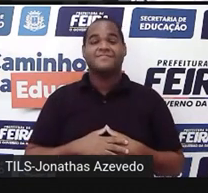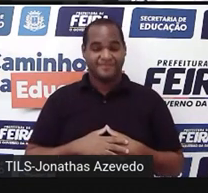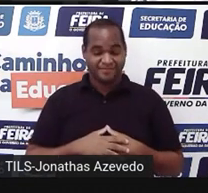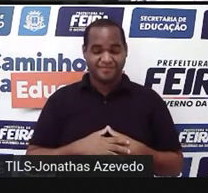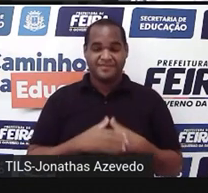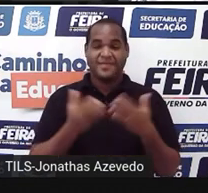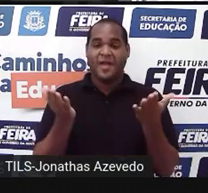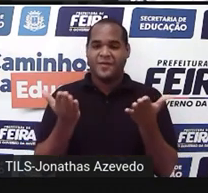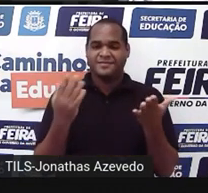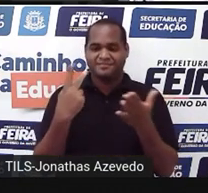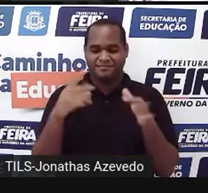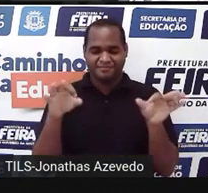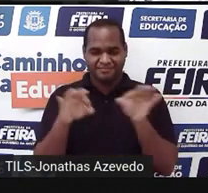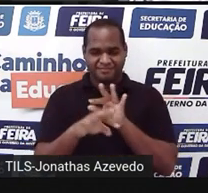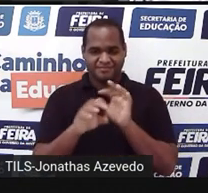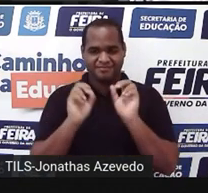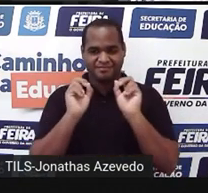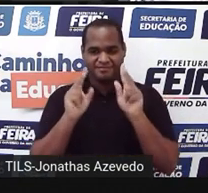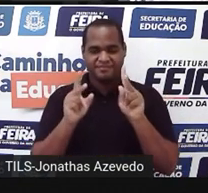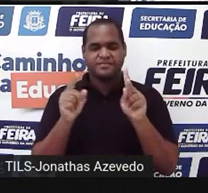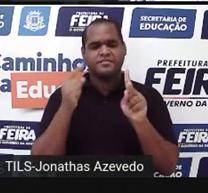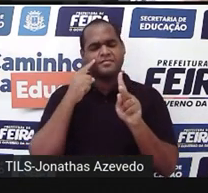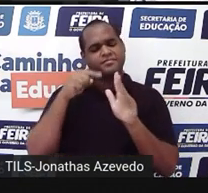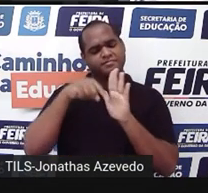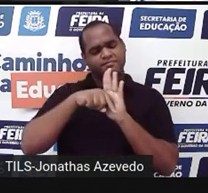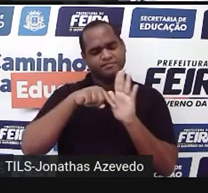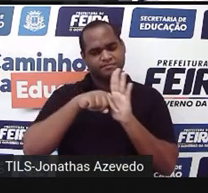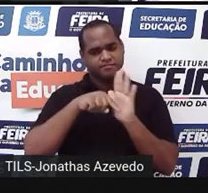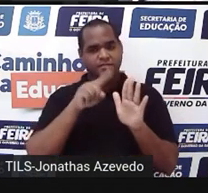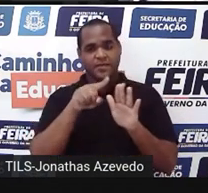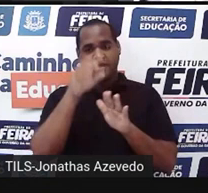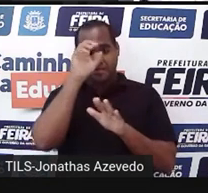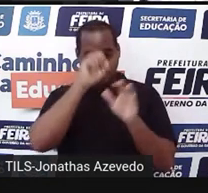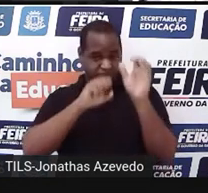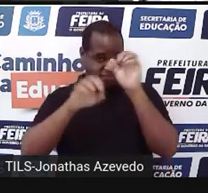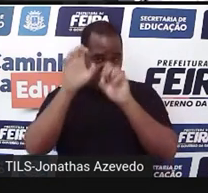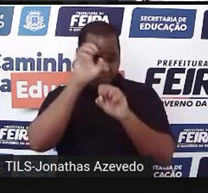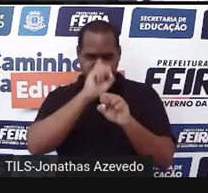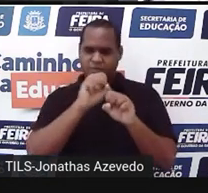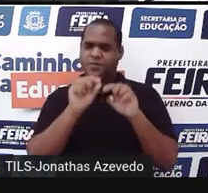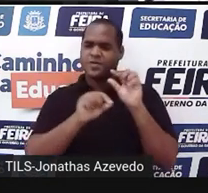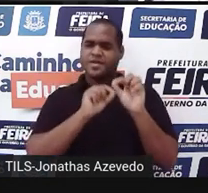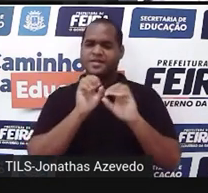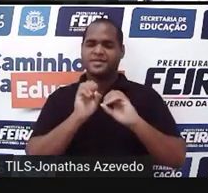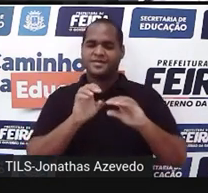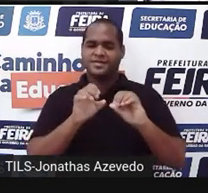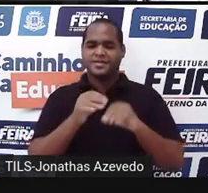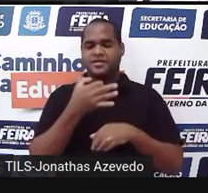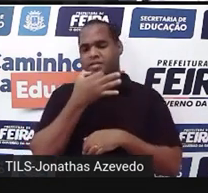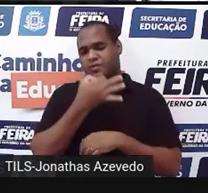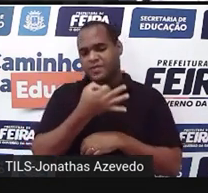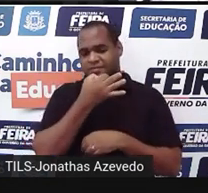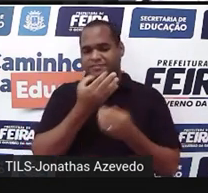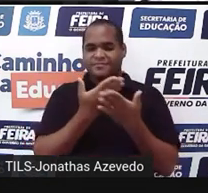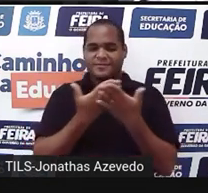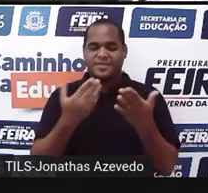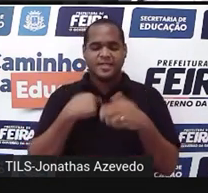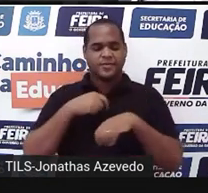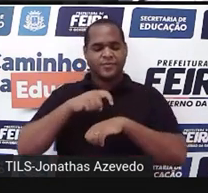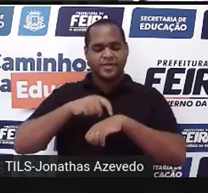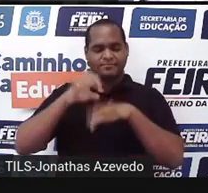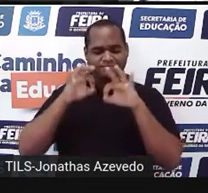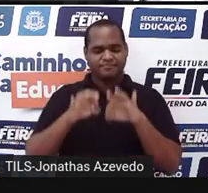Bom, então é isso. Vamos avaliar tudo o que a gente aprendeu nessa aula. A minha sugestão é que você tire um momento